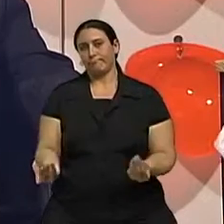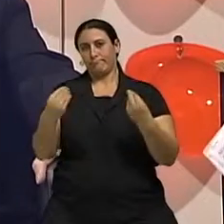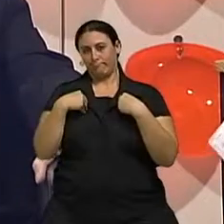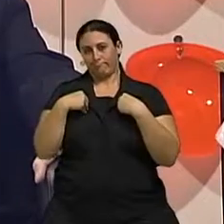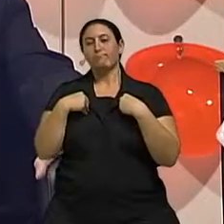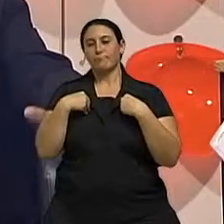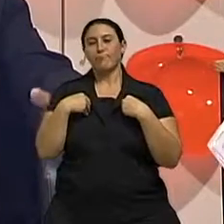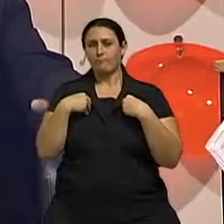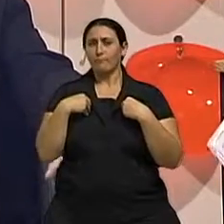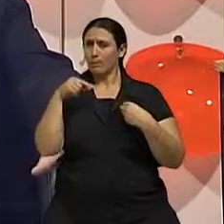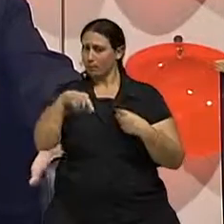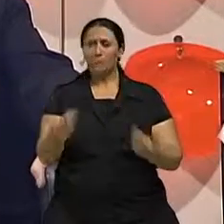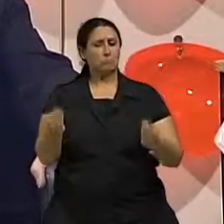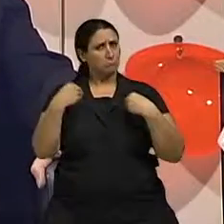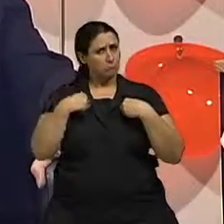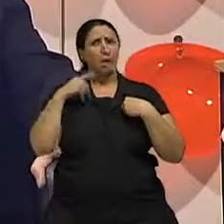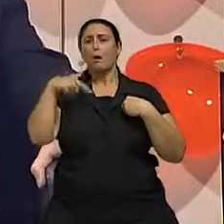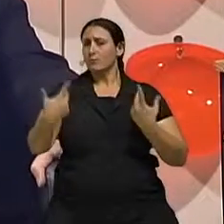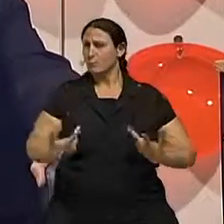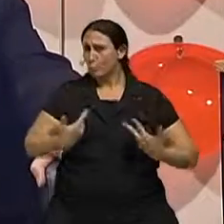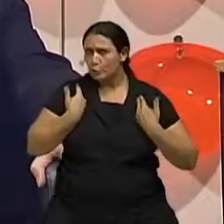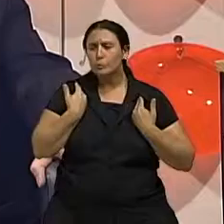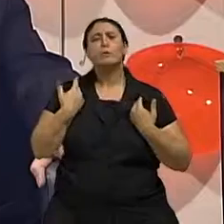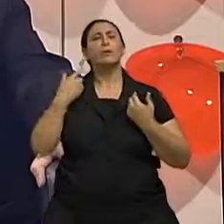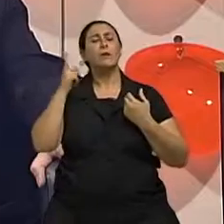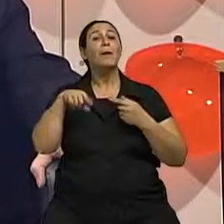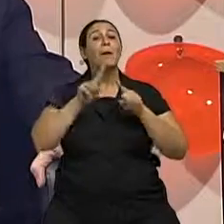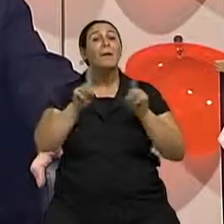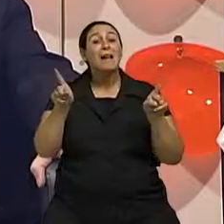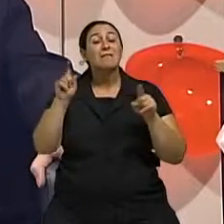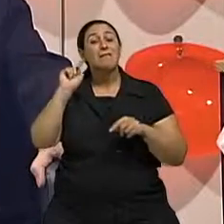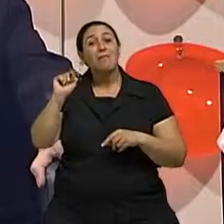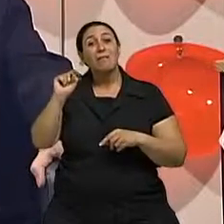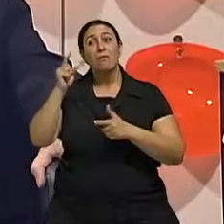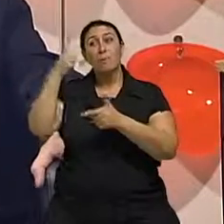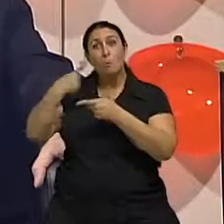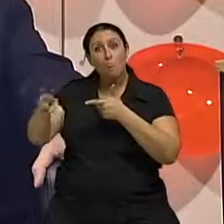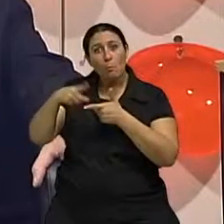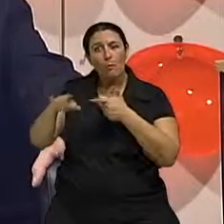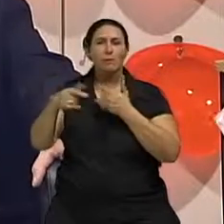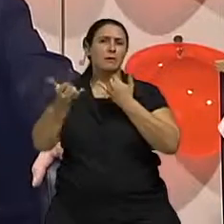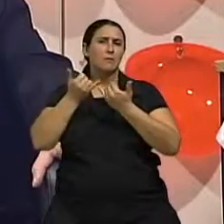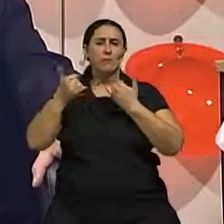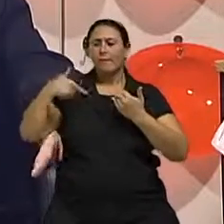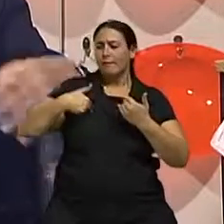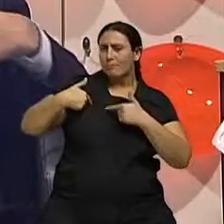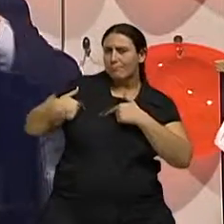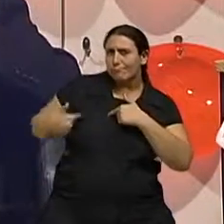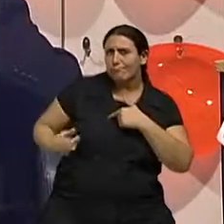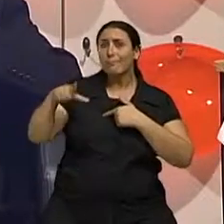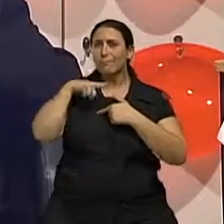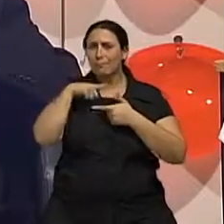perfeito. É uma cirurgia plástica. É uma cirurgia plástica, considerada estética, mas para quem tem o problema de uma hipomastia, de